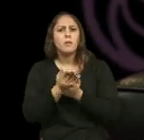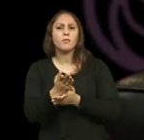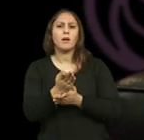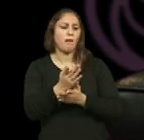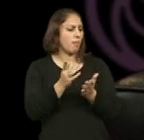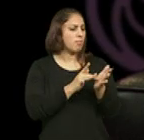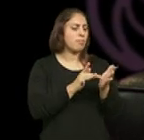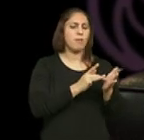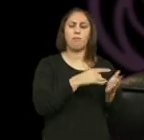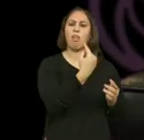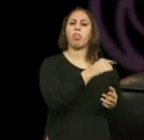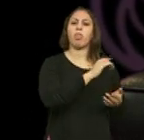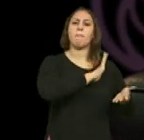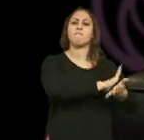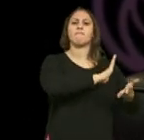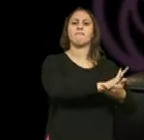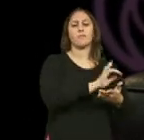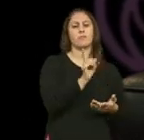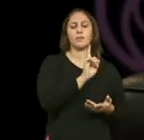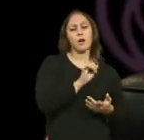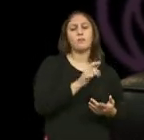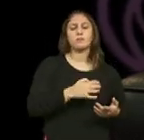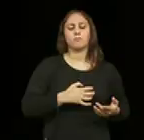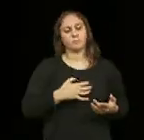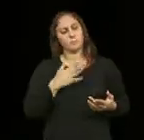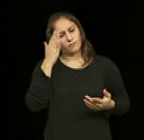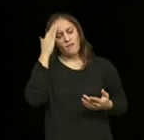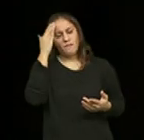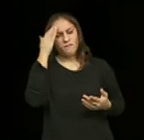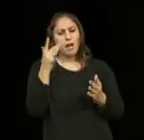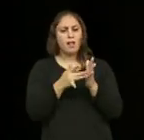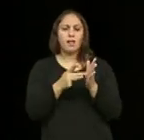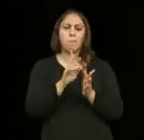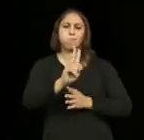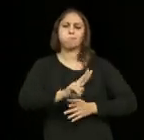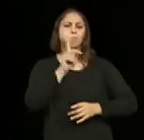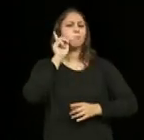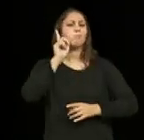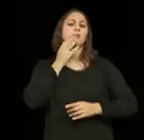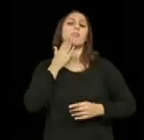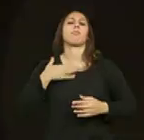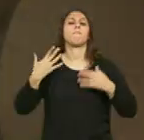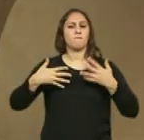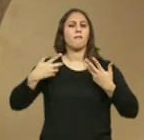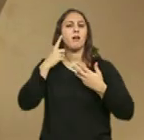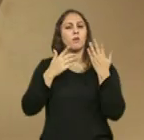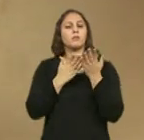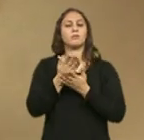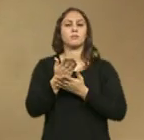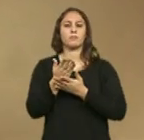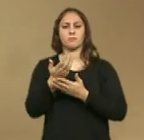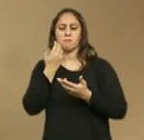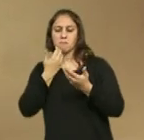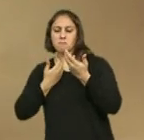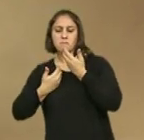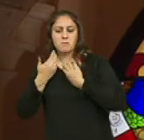um livro, é... O segundo livro, acho que é importante. E dá-me alento para continuar. Pedem